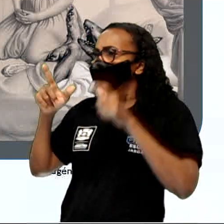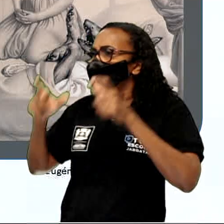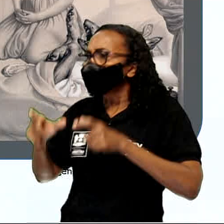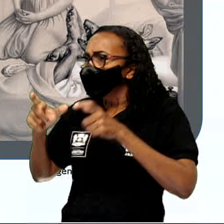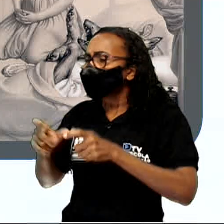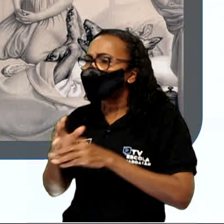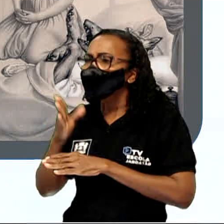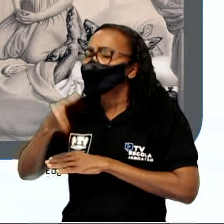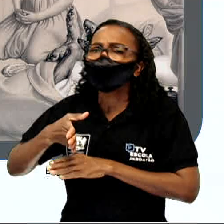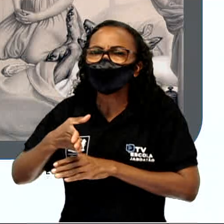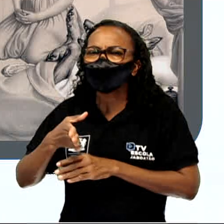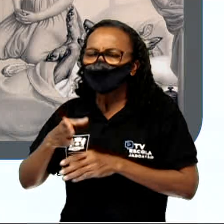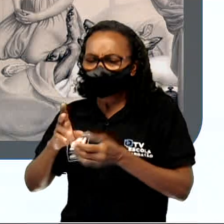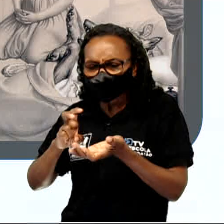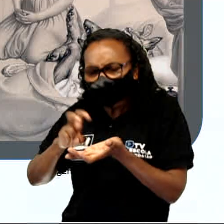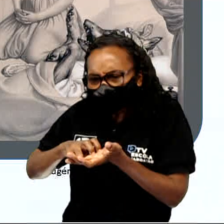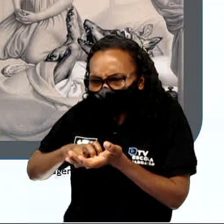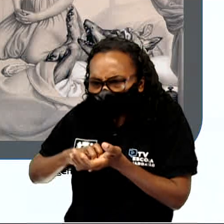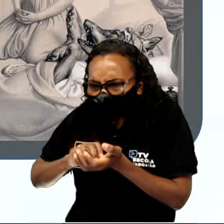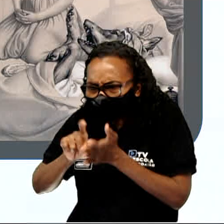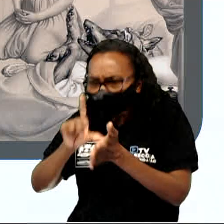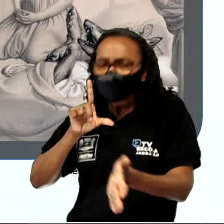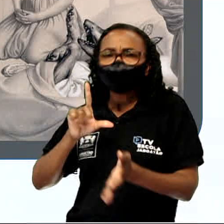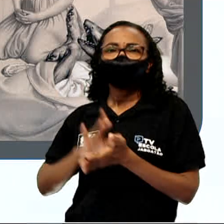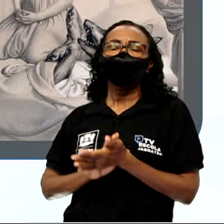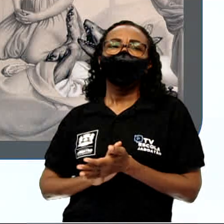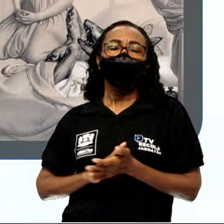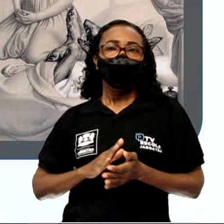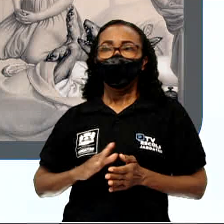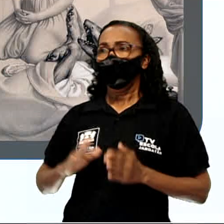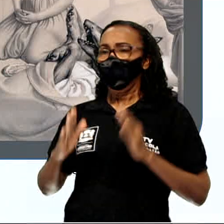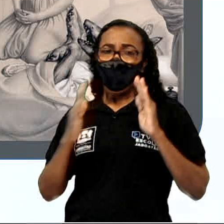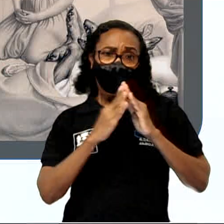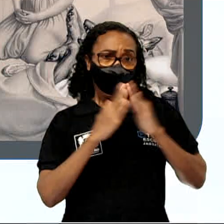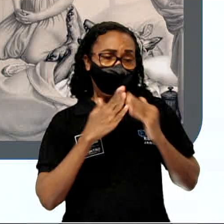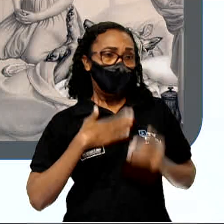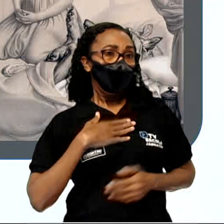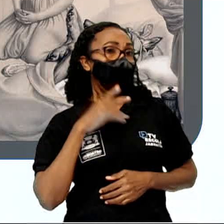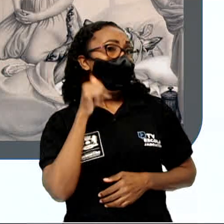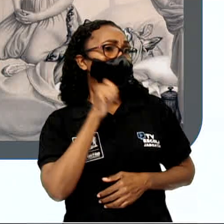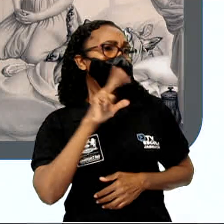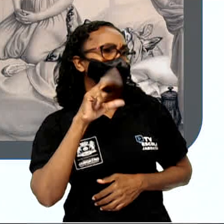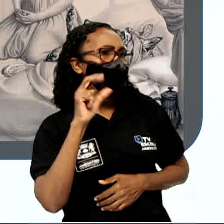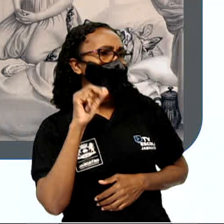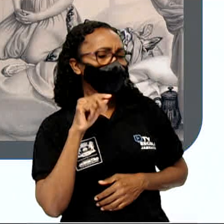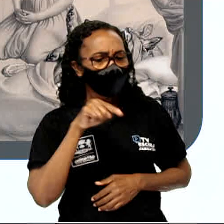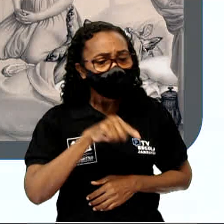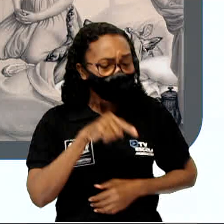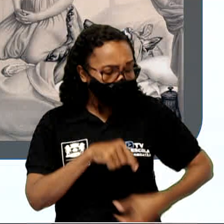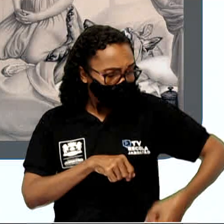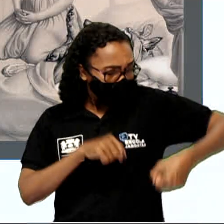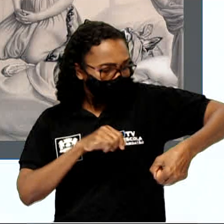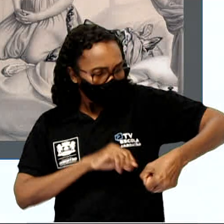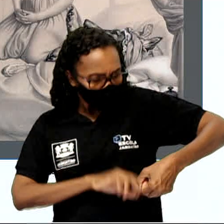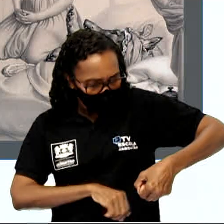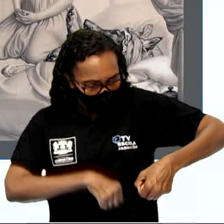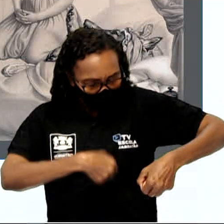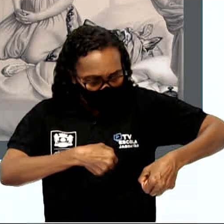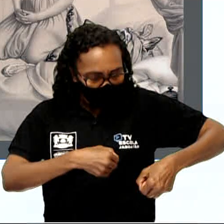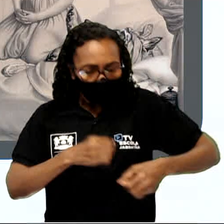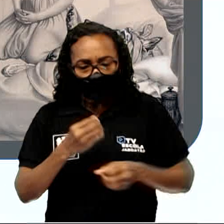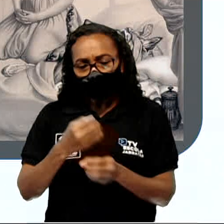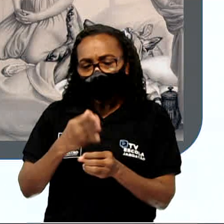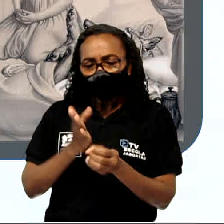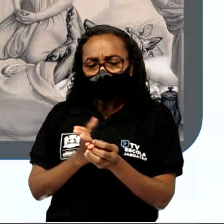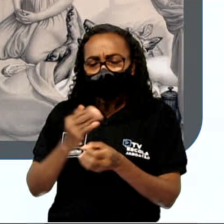manhã, Chapeuzinho Vermelho? A casa da vovó. O que é isso debaixo do seu avental? Uns bolinhos e uma